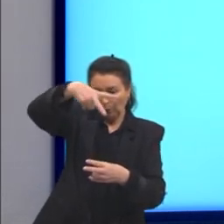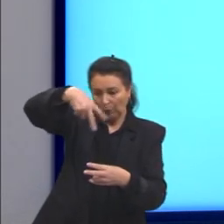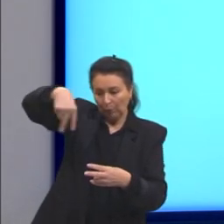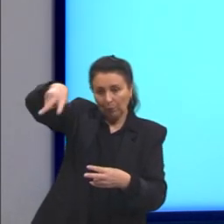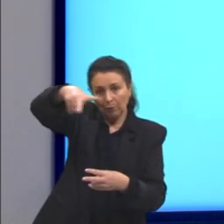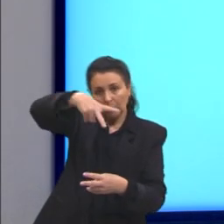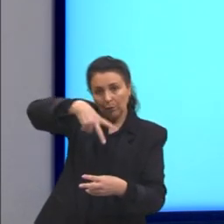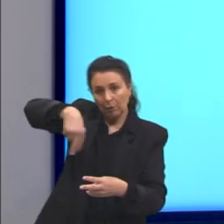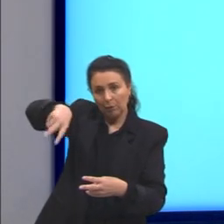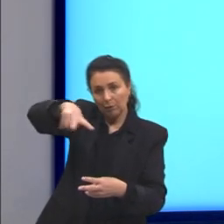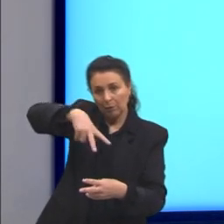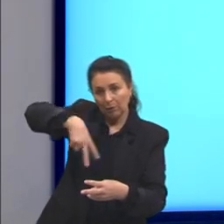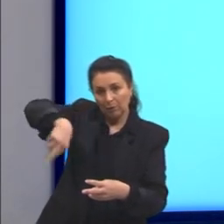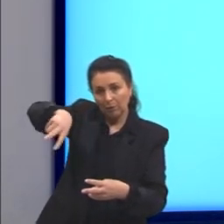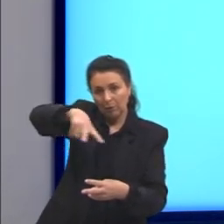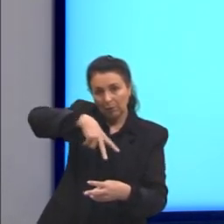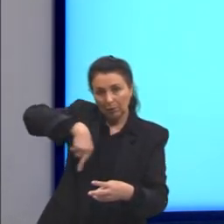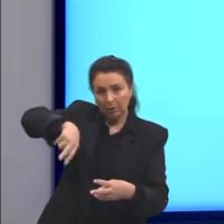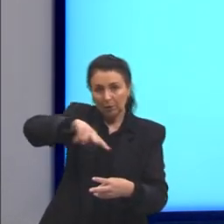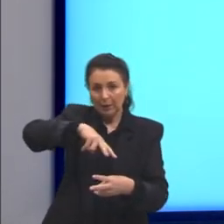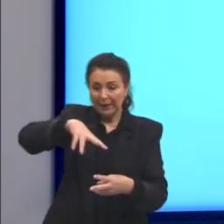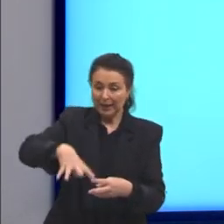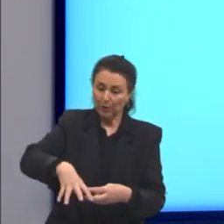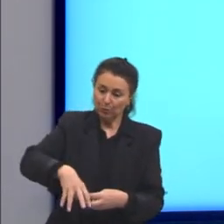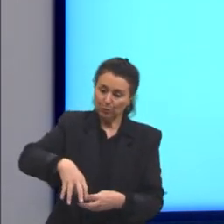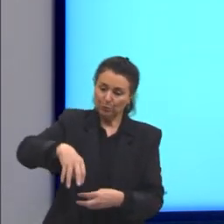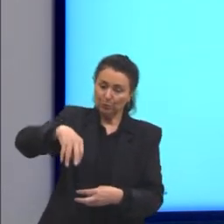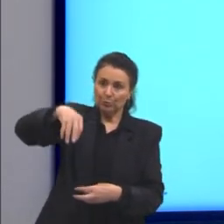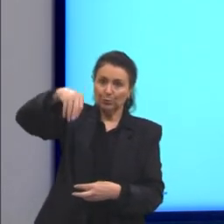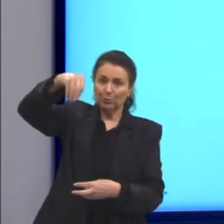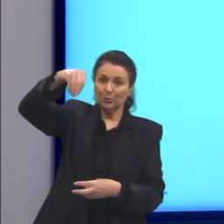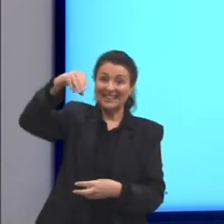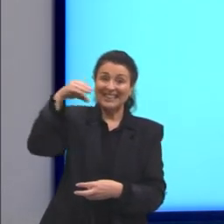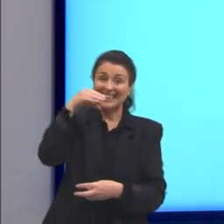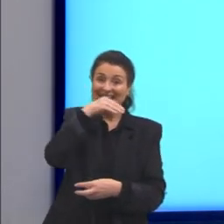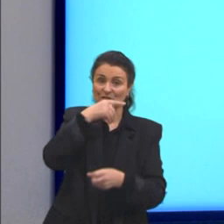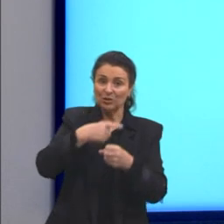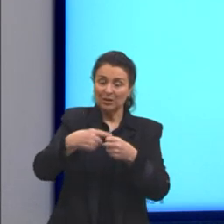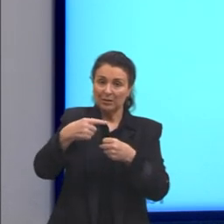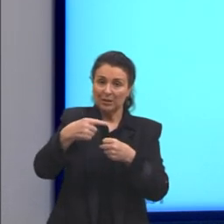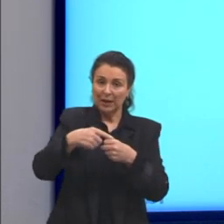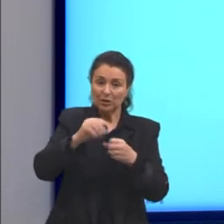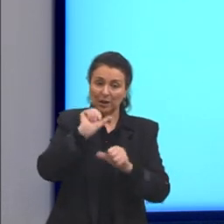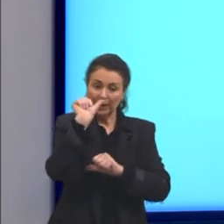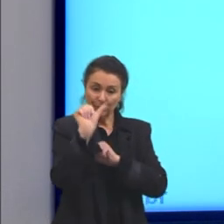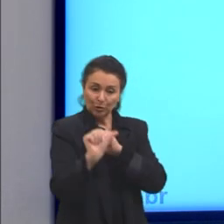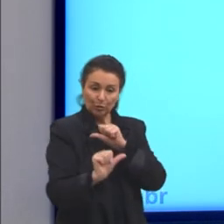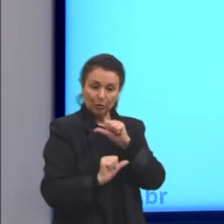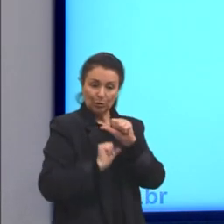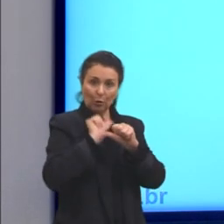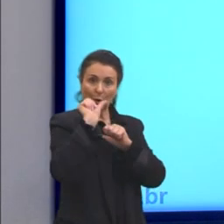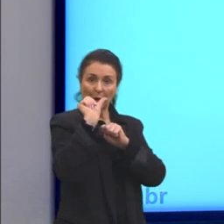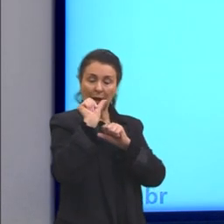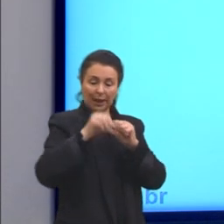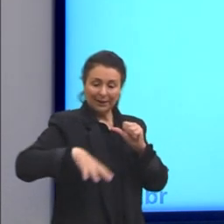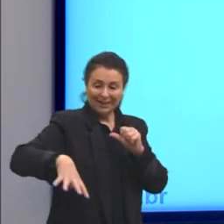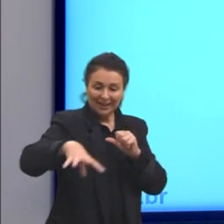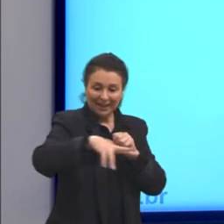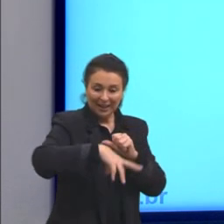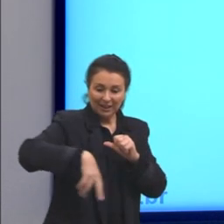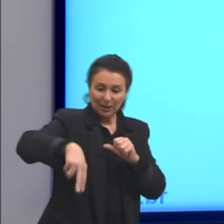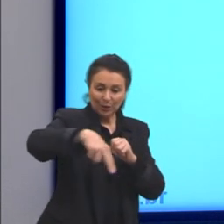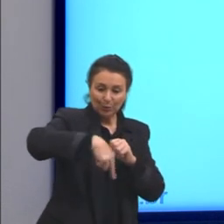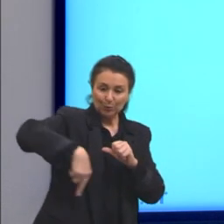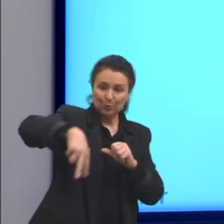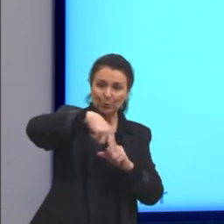térmica absorvida das superfícies quentes da cidade, deslocando-a para altas altitudes. Então, vejam, aqui já